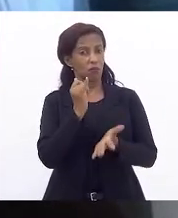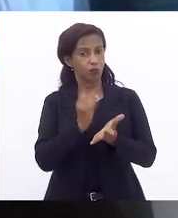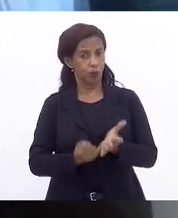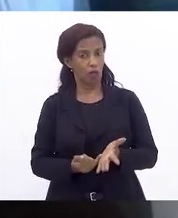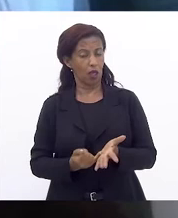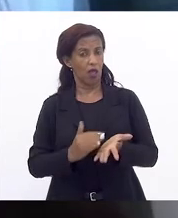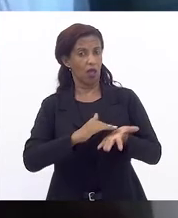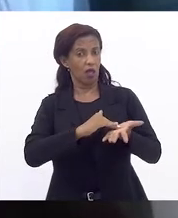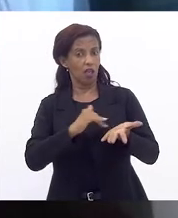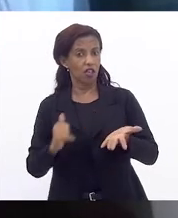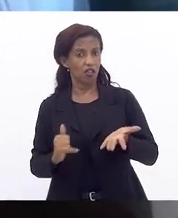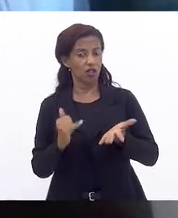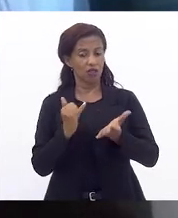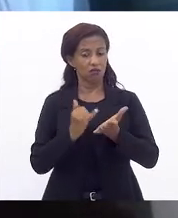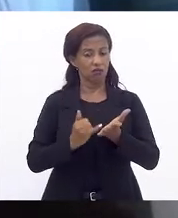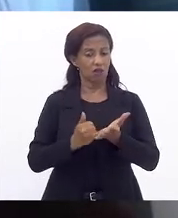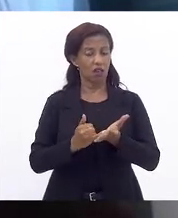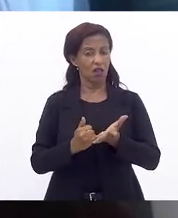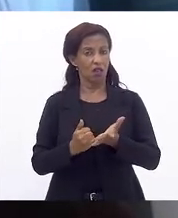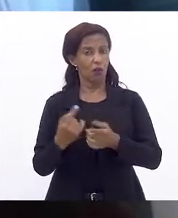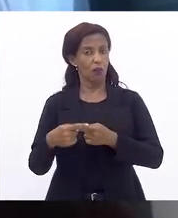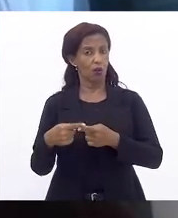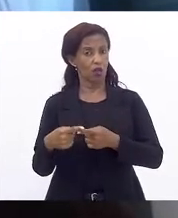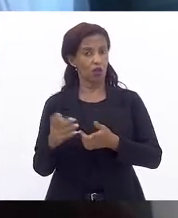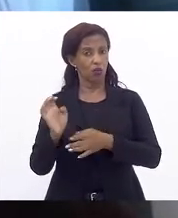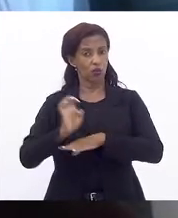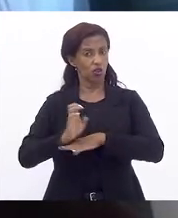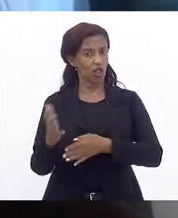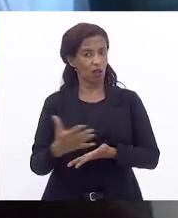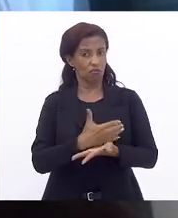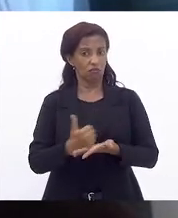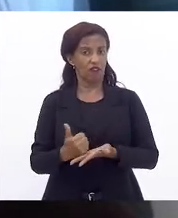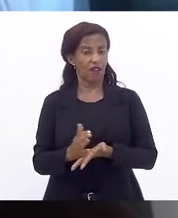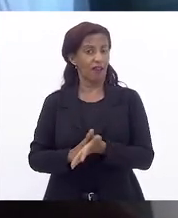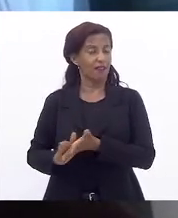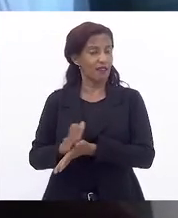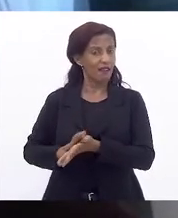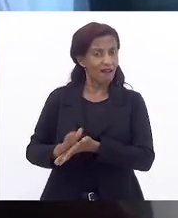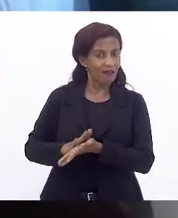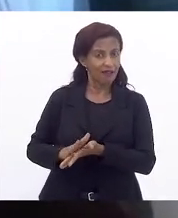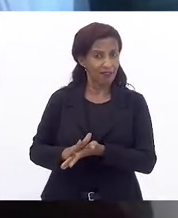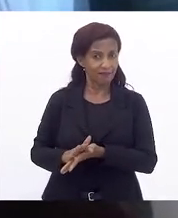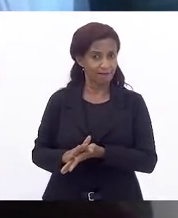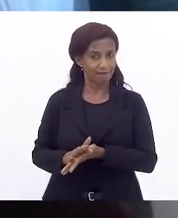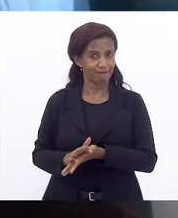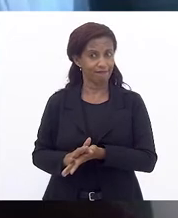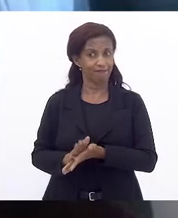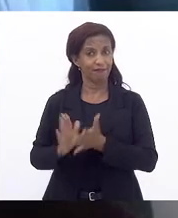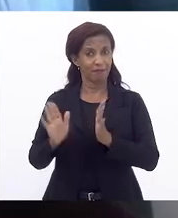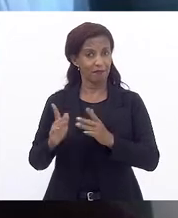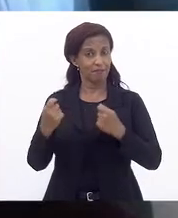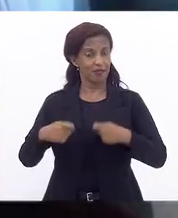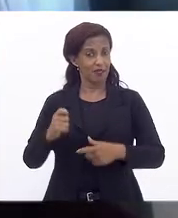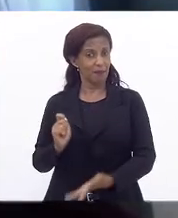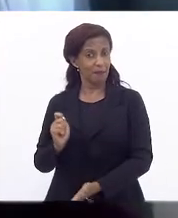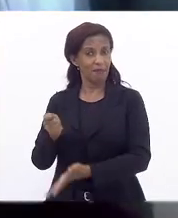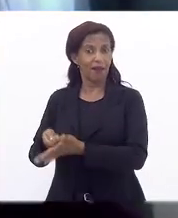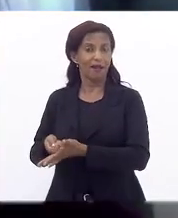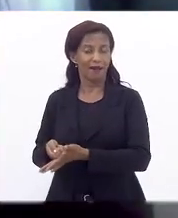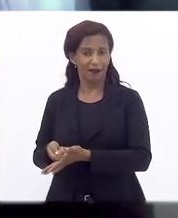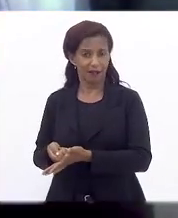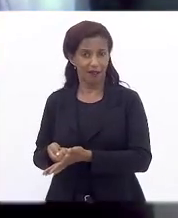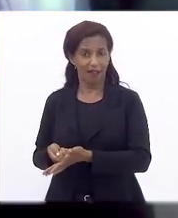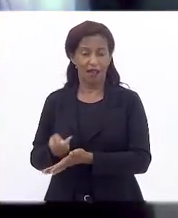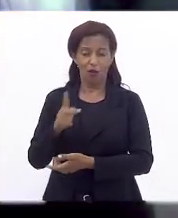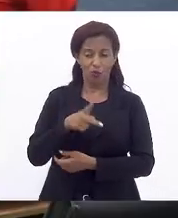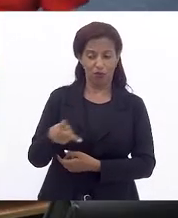fiscal. O Estado deixa de arrecadar, o ainda está quebrado. Tem que pagar o